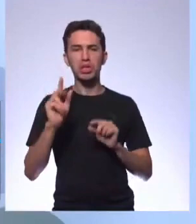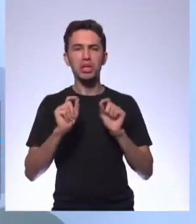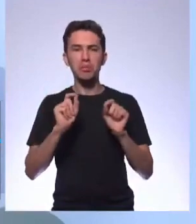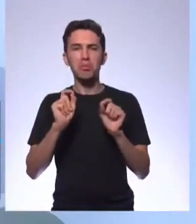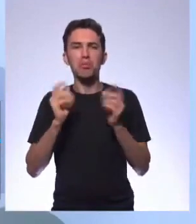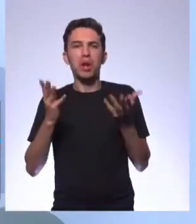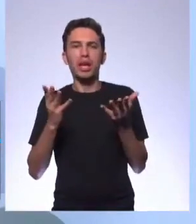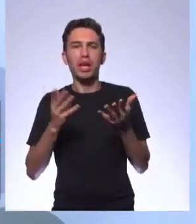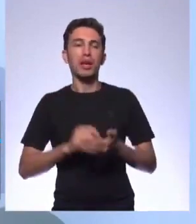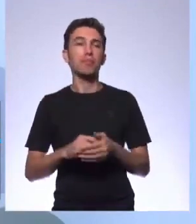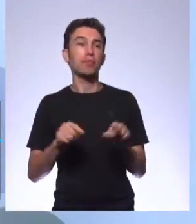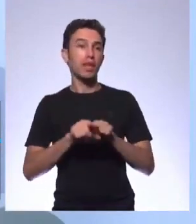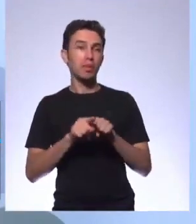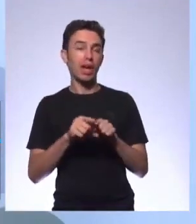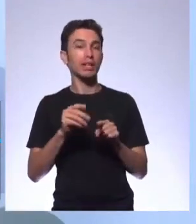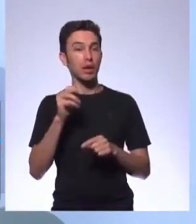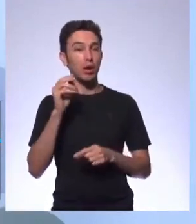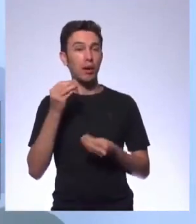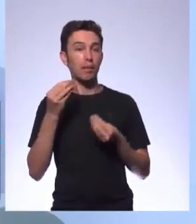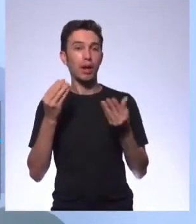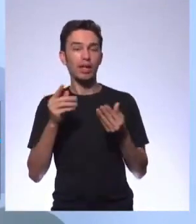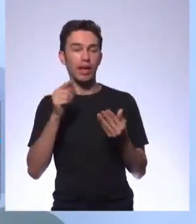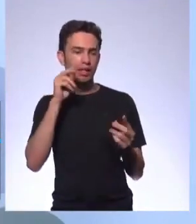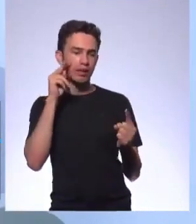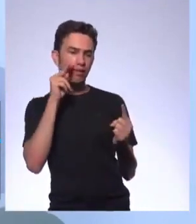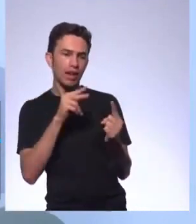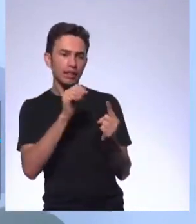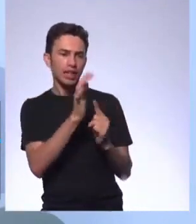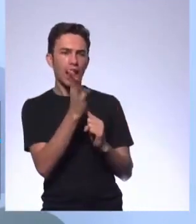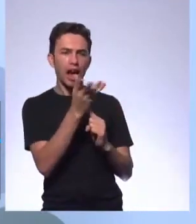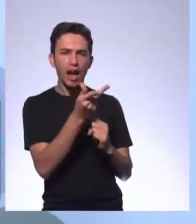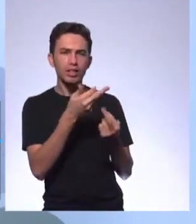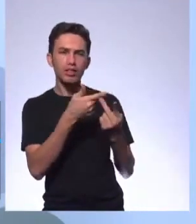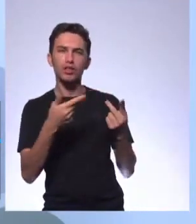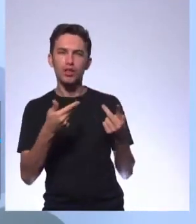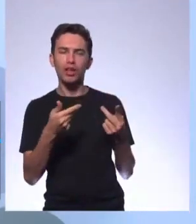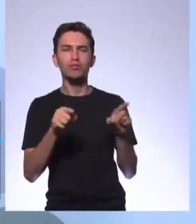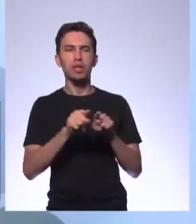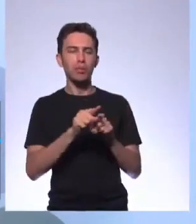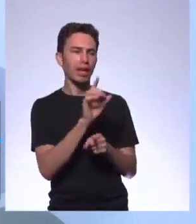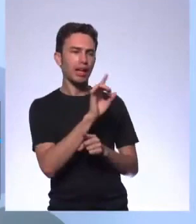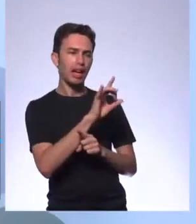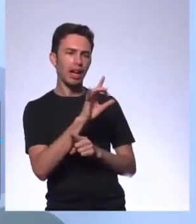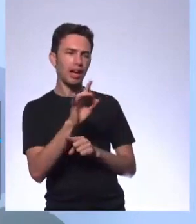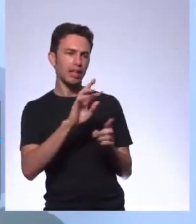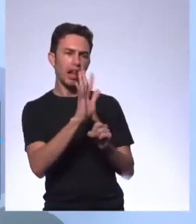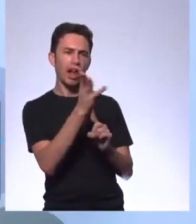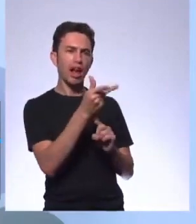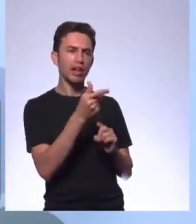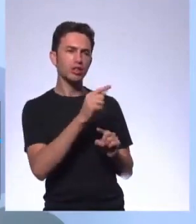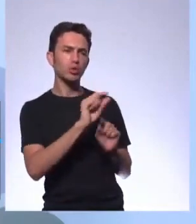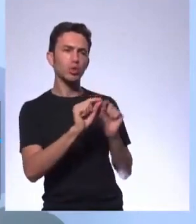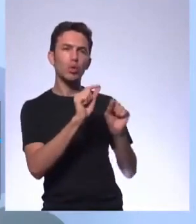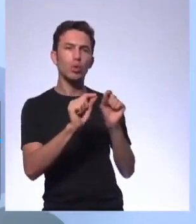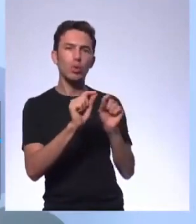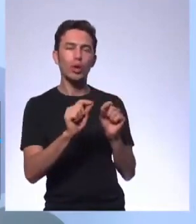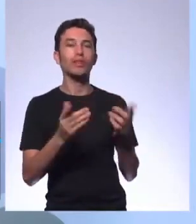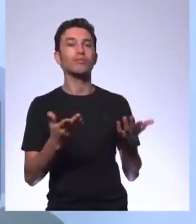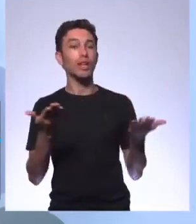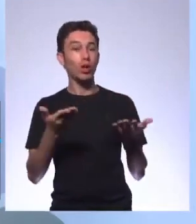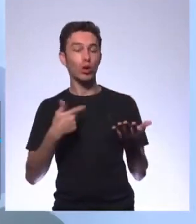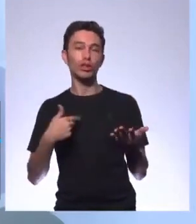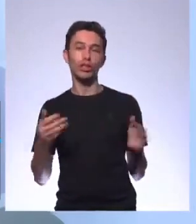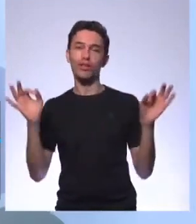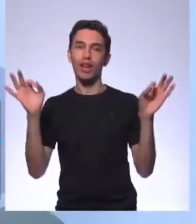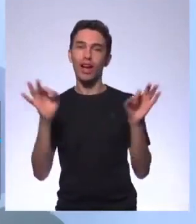um objeto artístico, Isso nós, os tipos de arte, tudo isso nós aprendemos nas outras aulas. E hoje a gente vai encerrar esse assunto